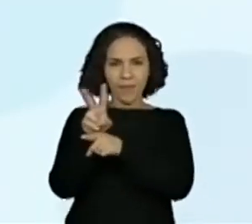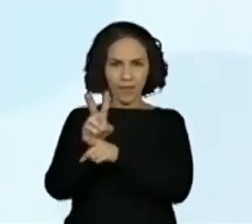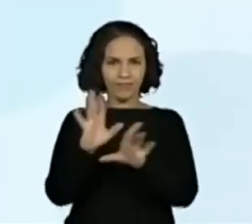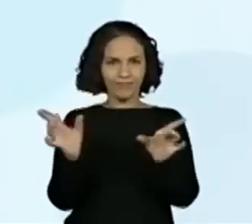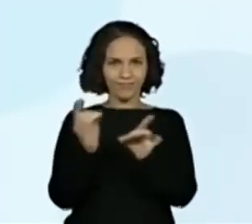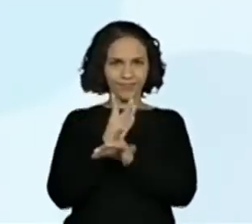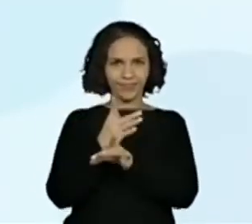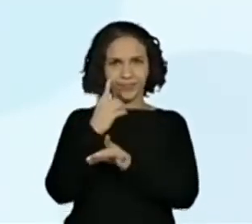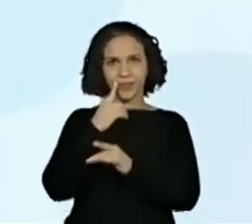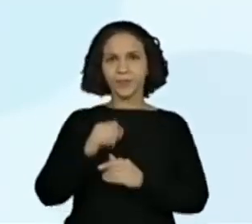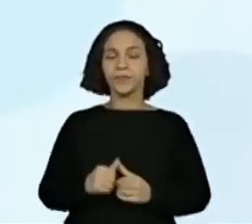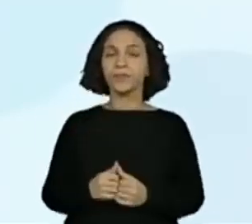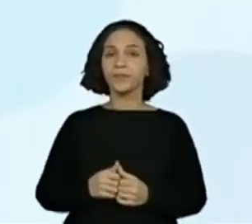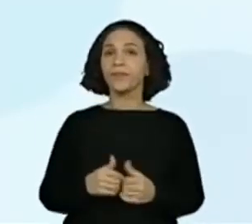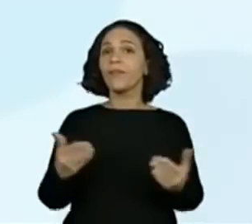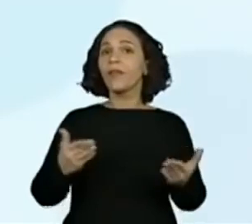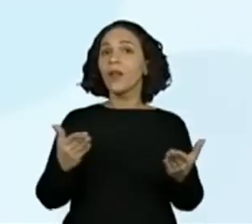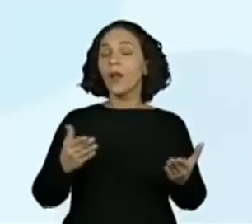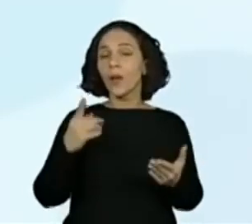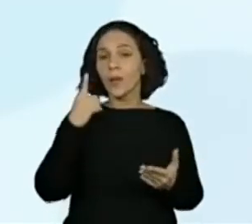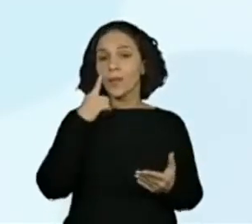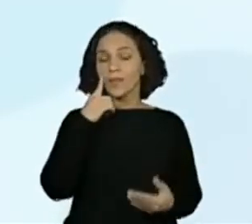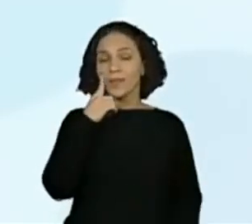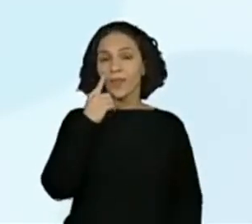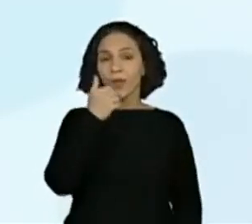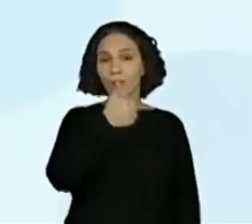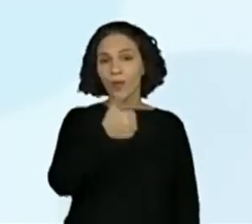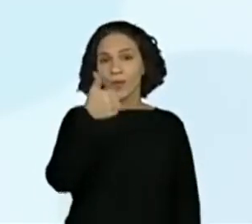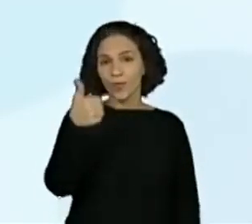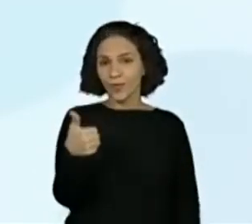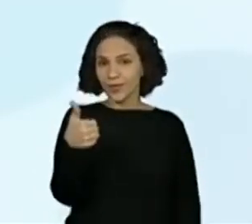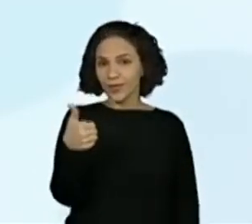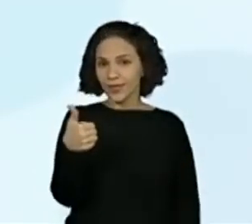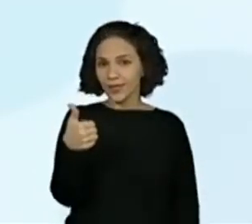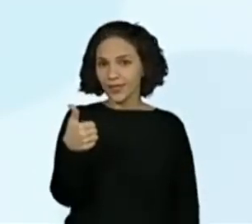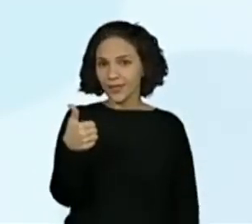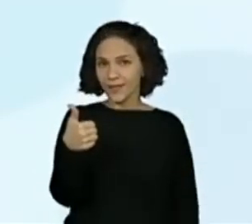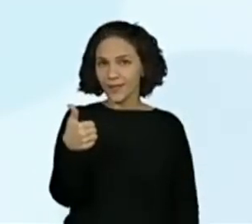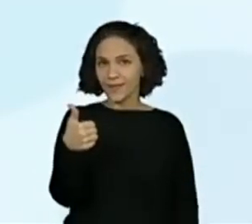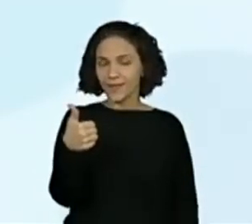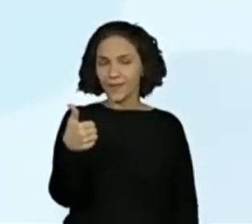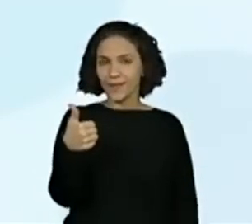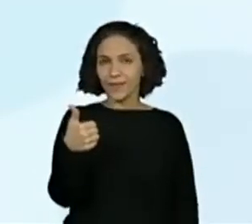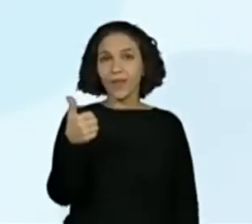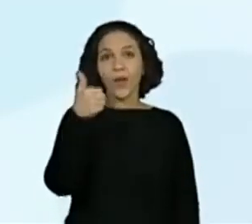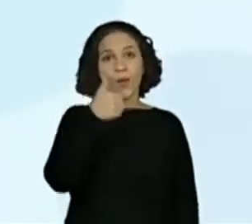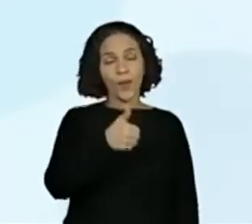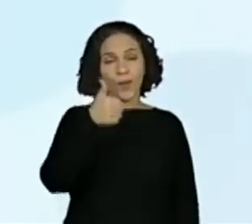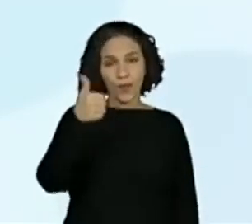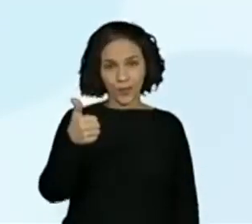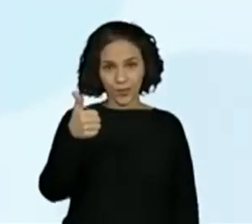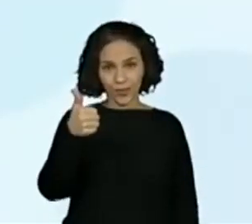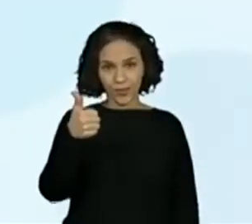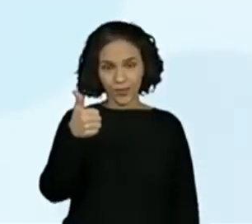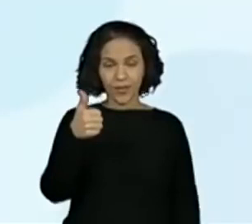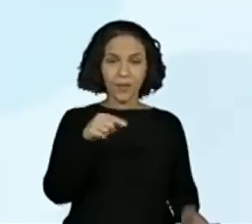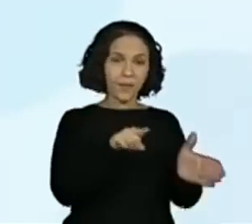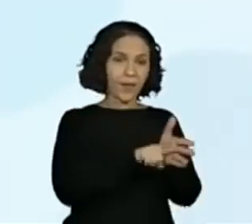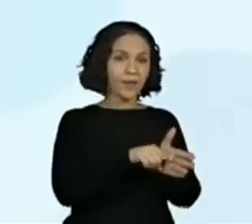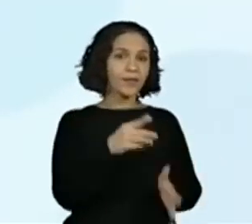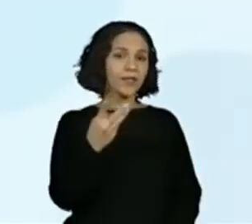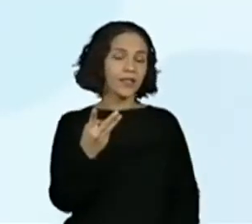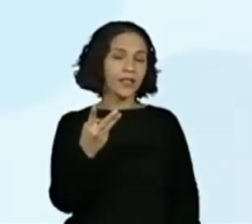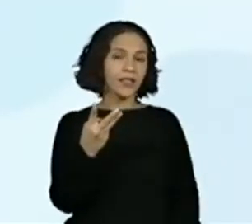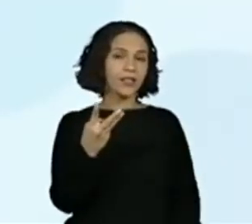aqui para o 1. Que vai virar o quê? 11. 11, Então, vamos lá. 11, tiro 3,